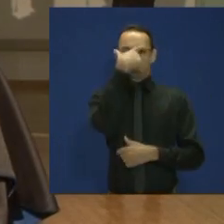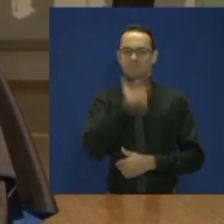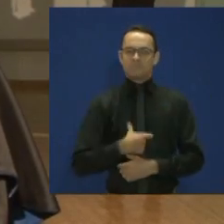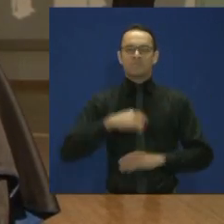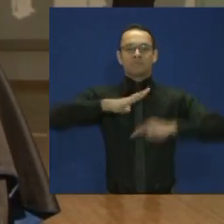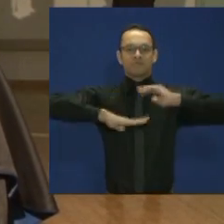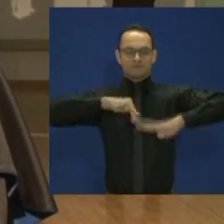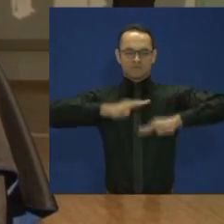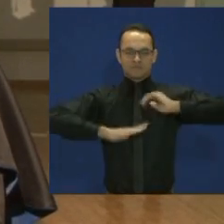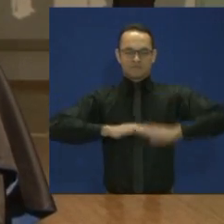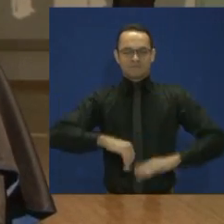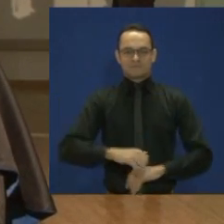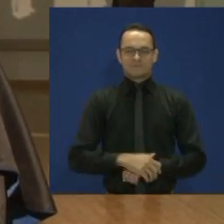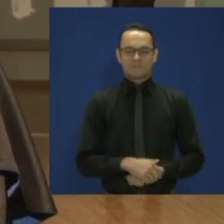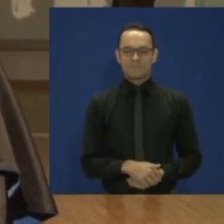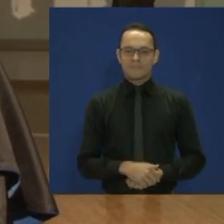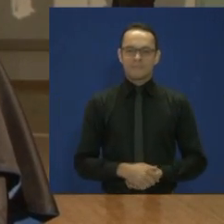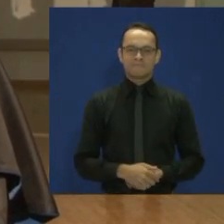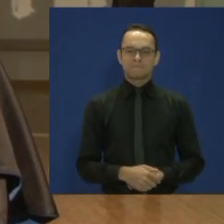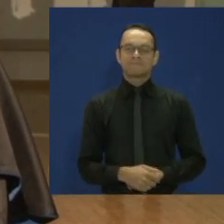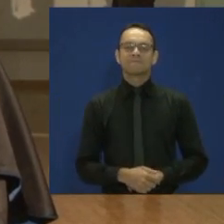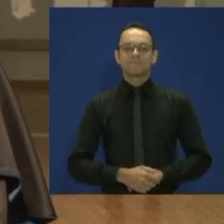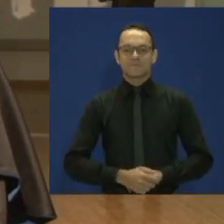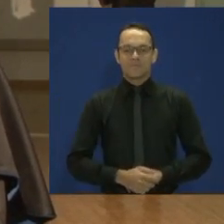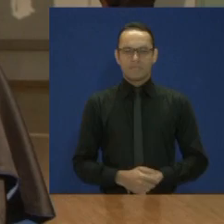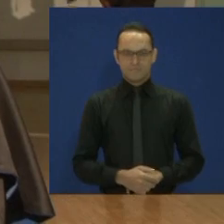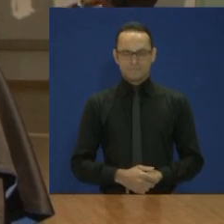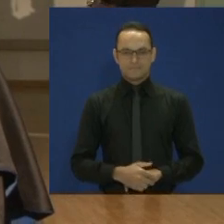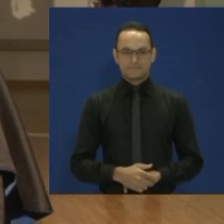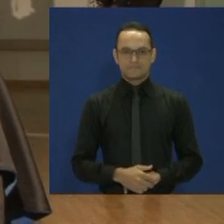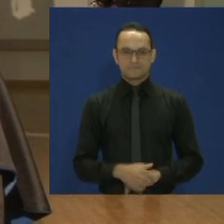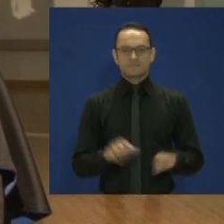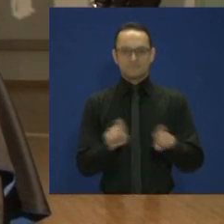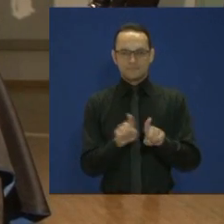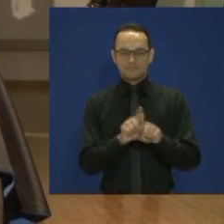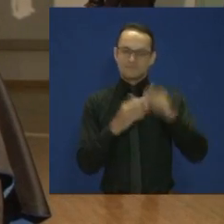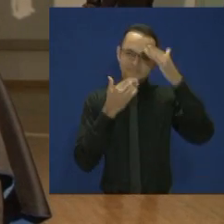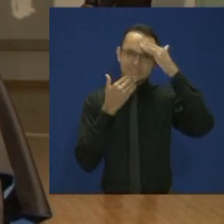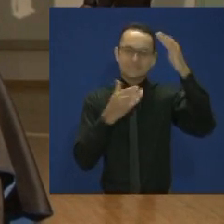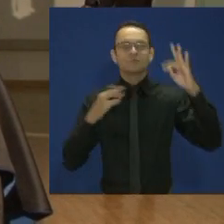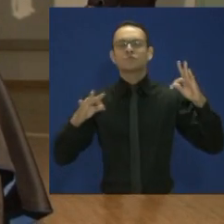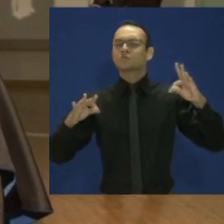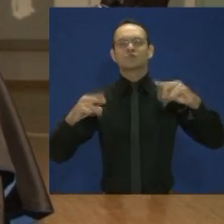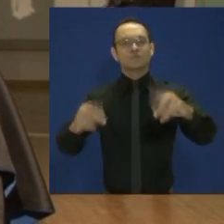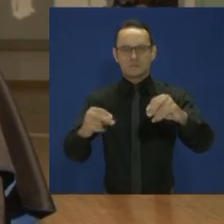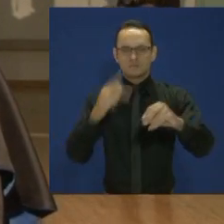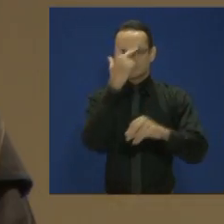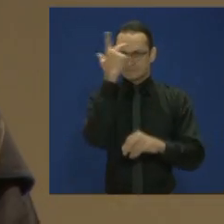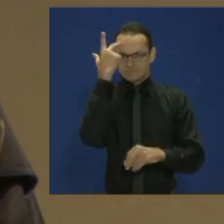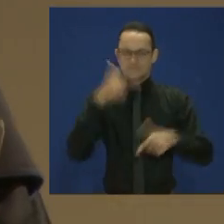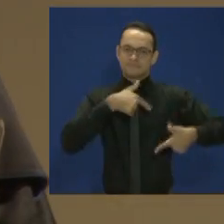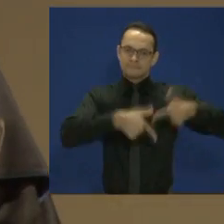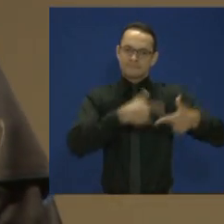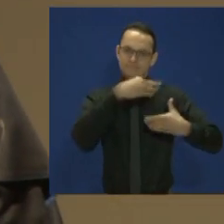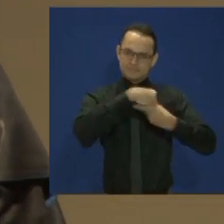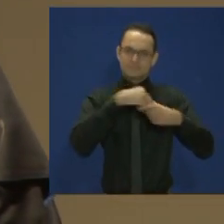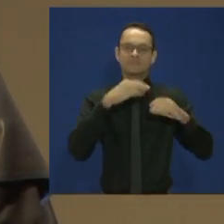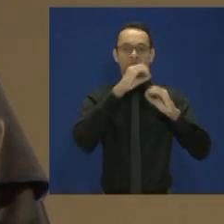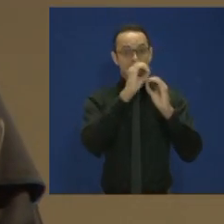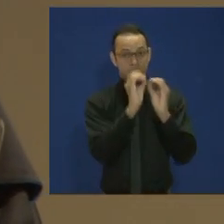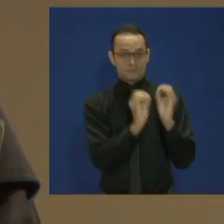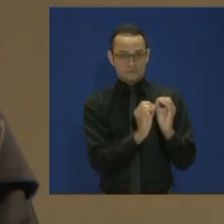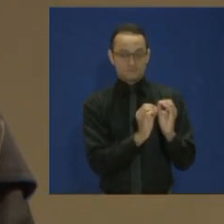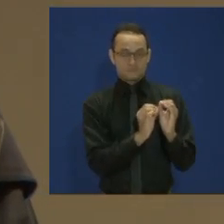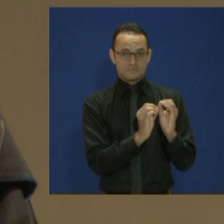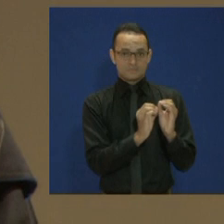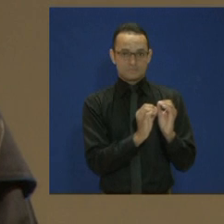Além disso, também agradecemos a todos que fazem parte do quadro de funcionários da UFG. Caros